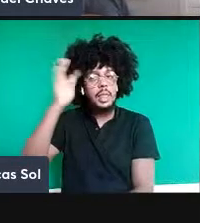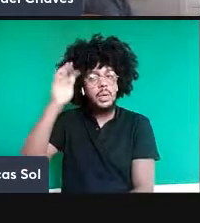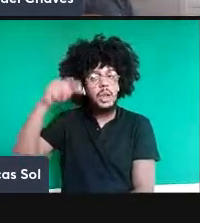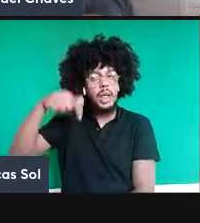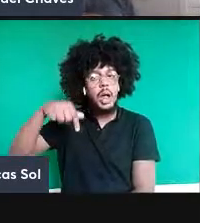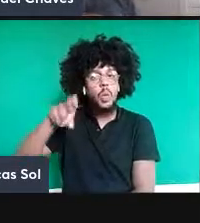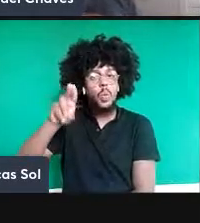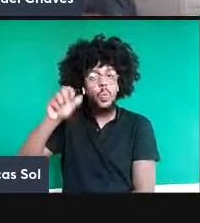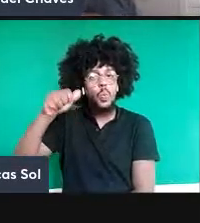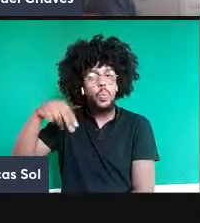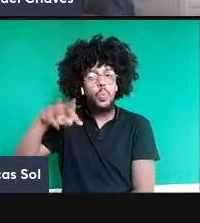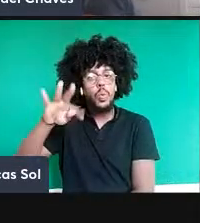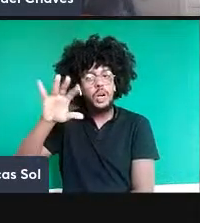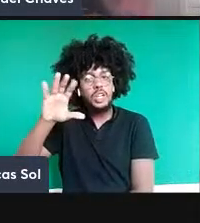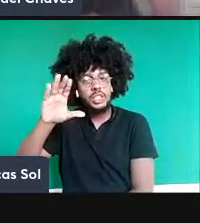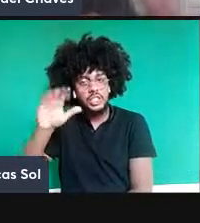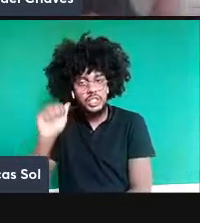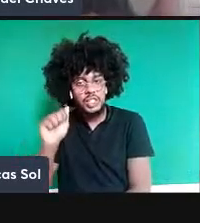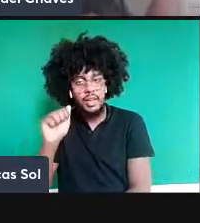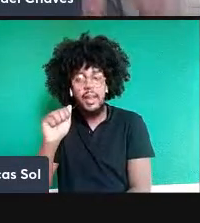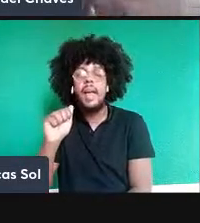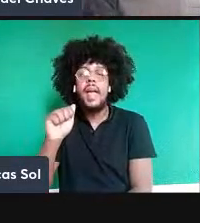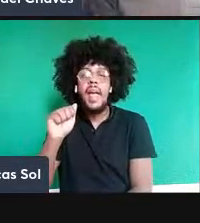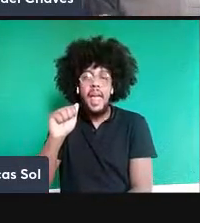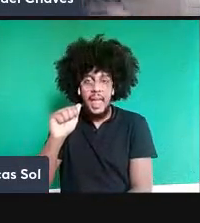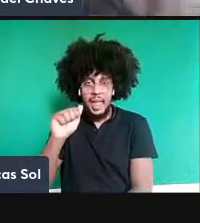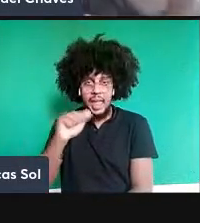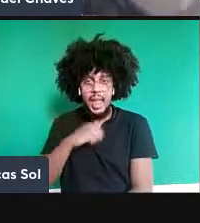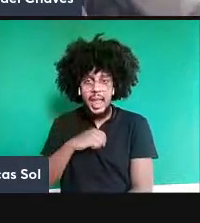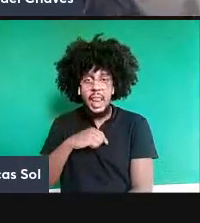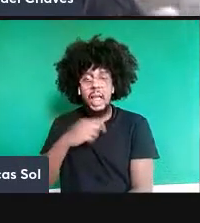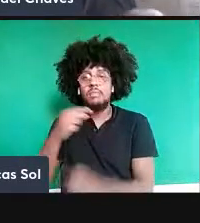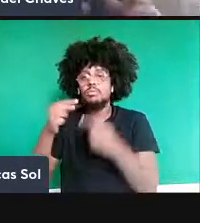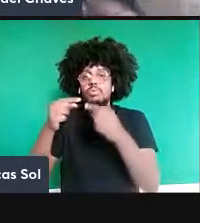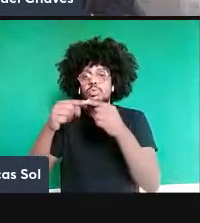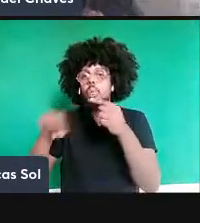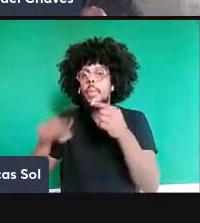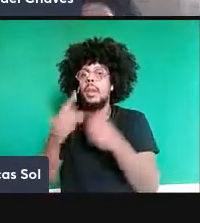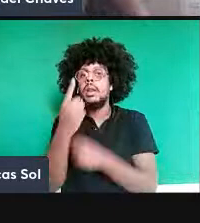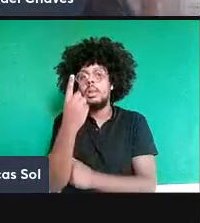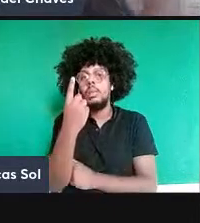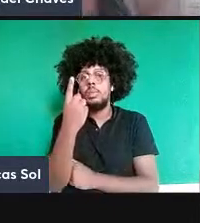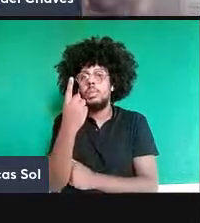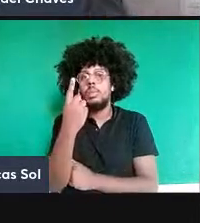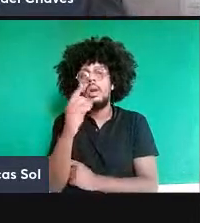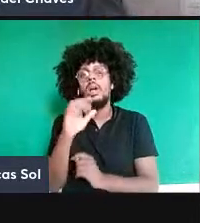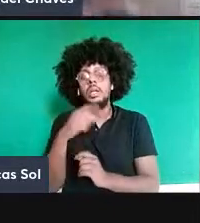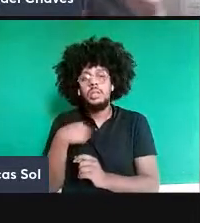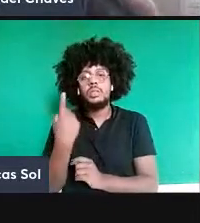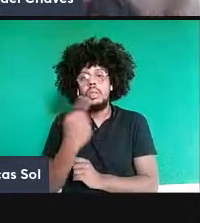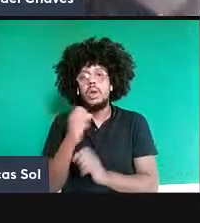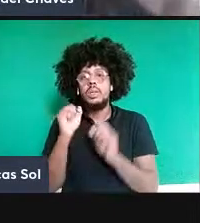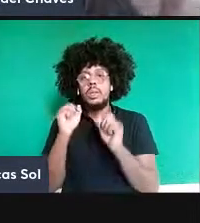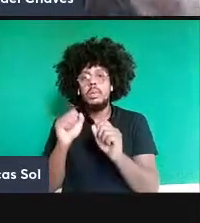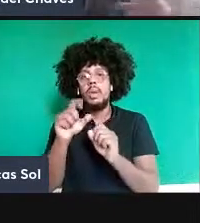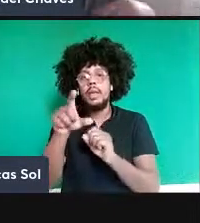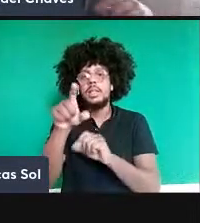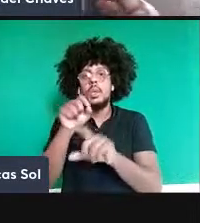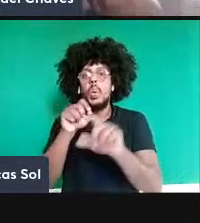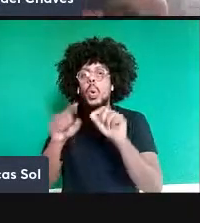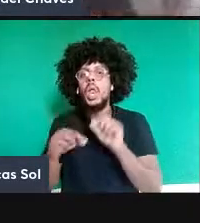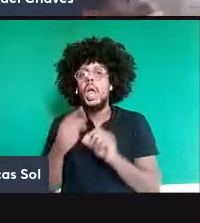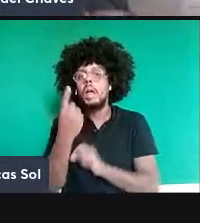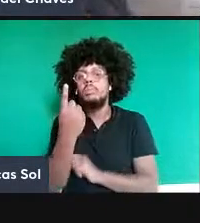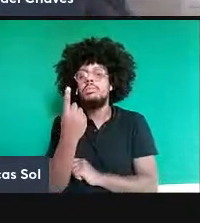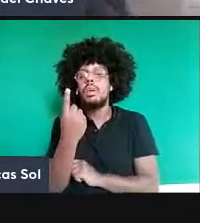com ao menos uma dessas três hipóteses. Uma delas a gente vai ter que abrir mão. Realismo, livre-arbítrio ou localidade. Então, qual abrir mão